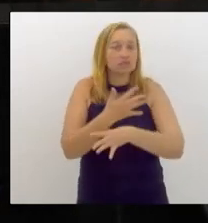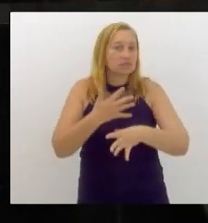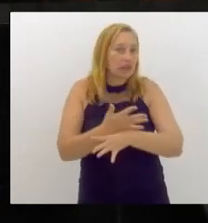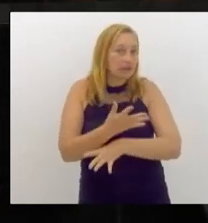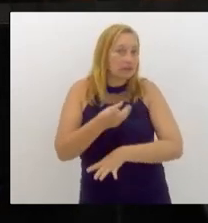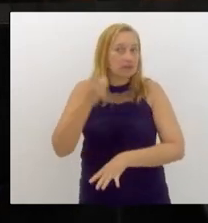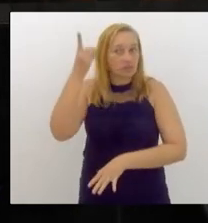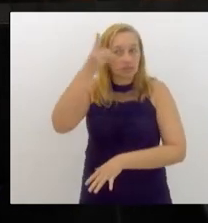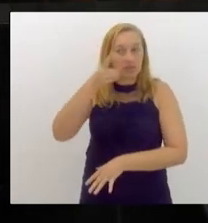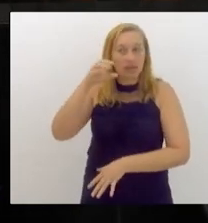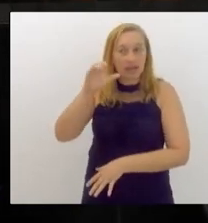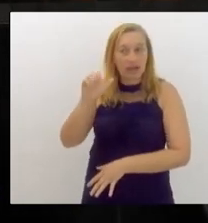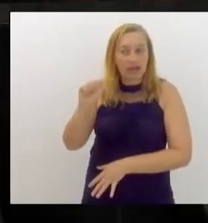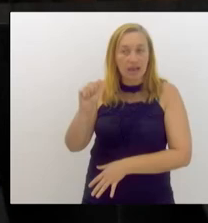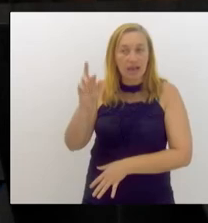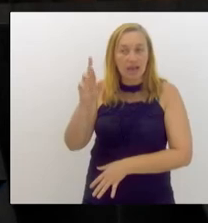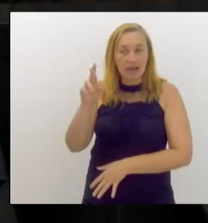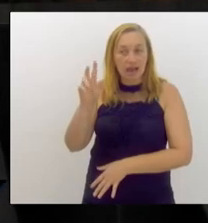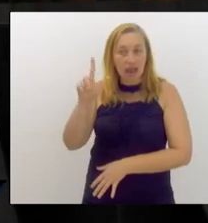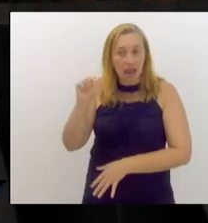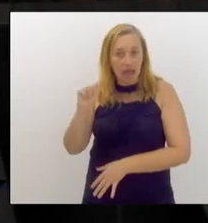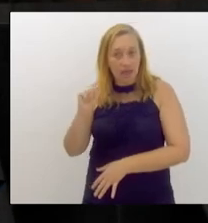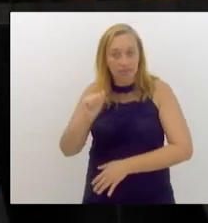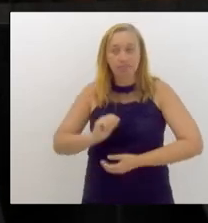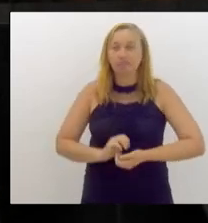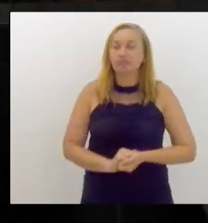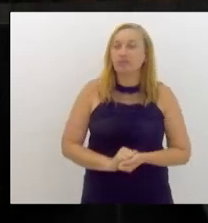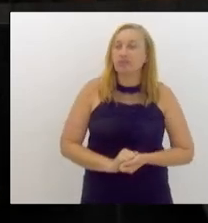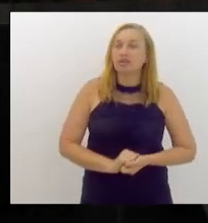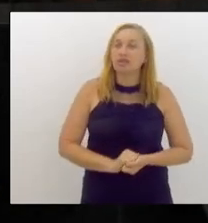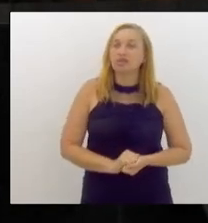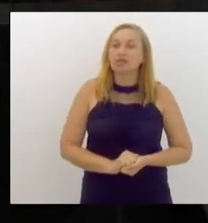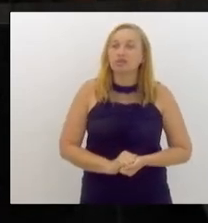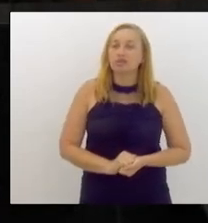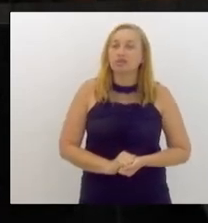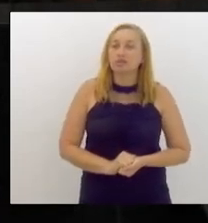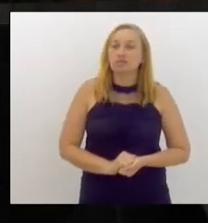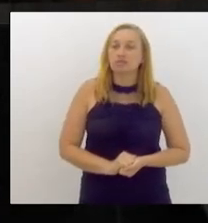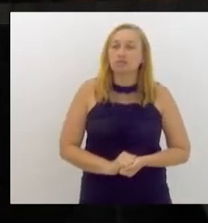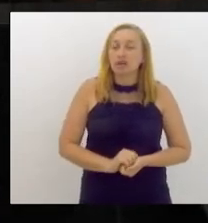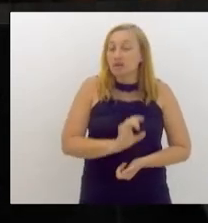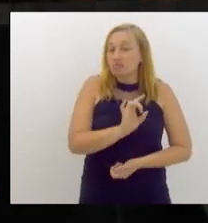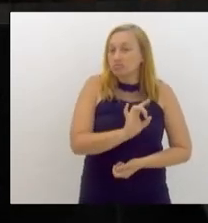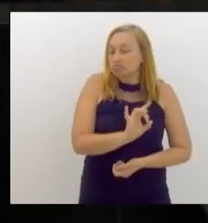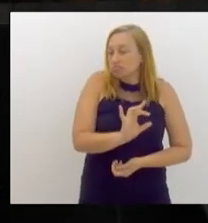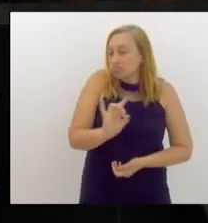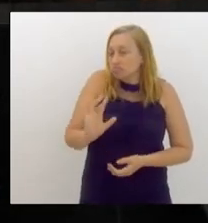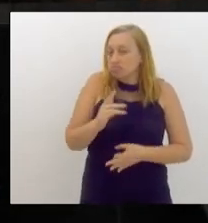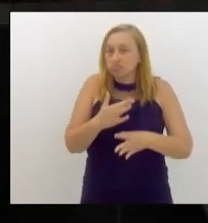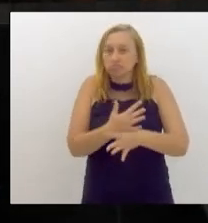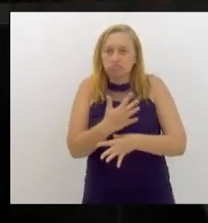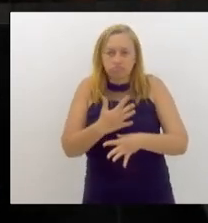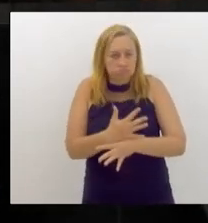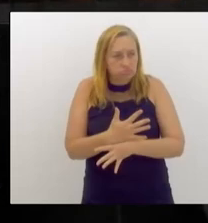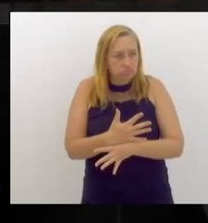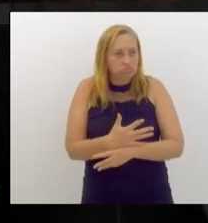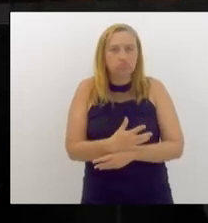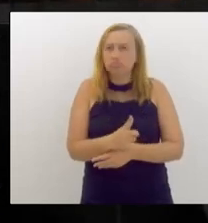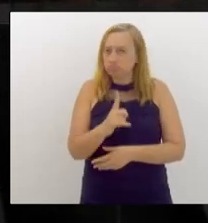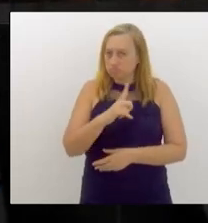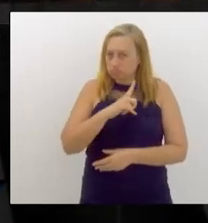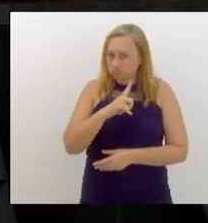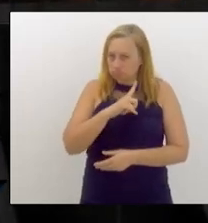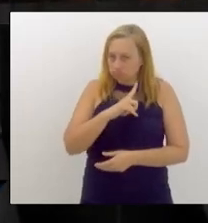é que as concepções de cidade que nós tínhamos